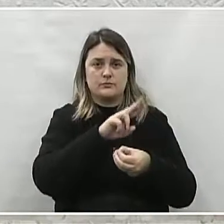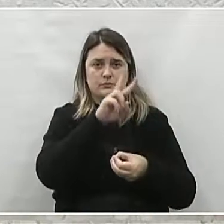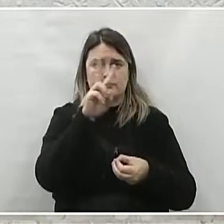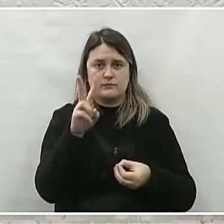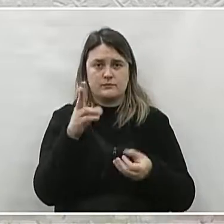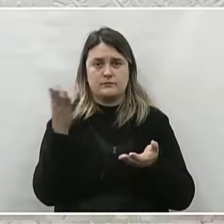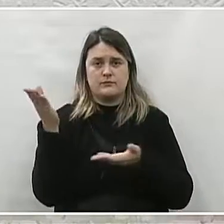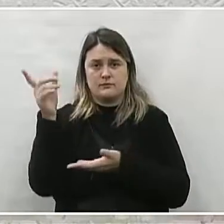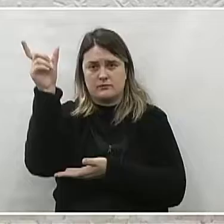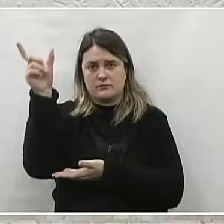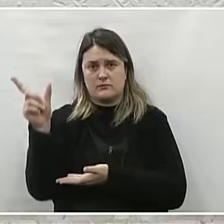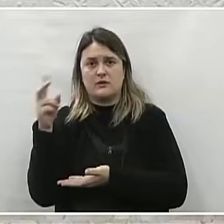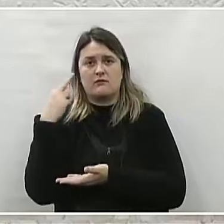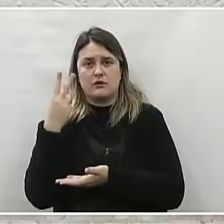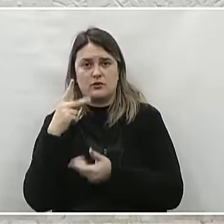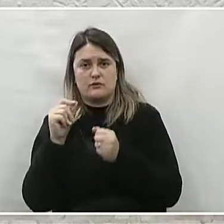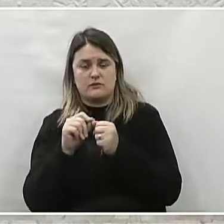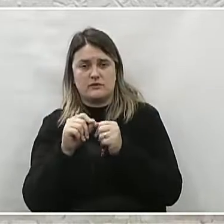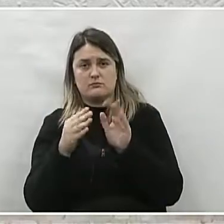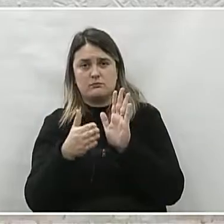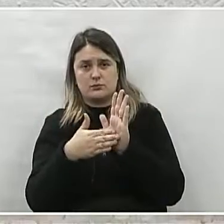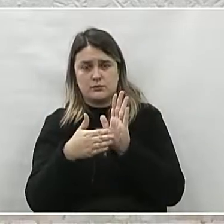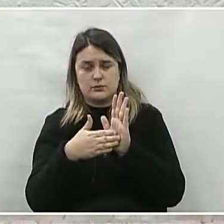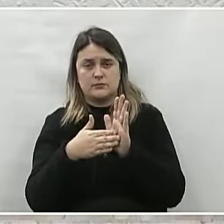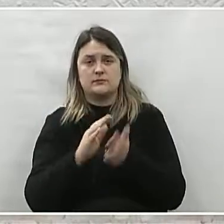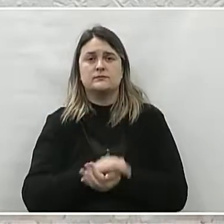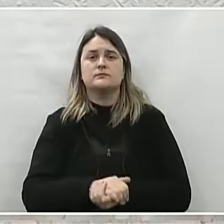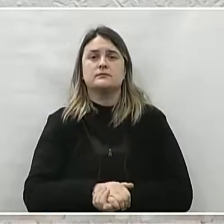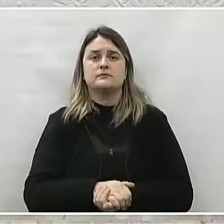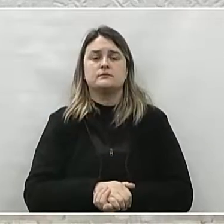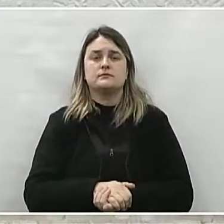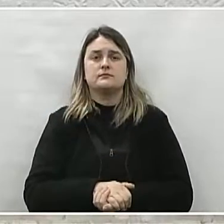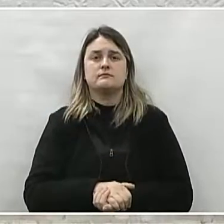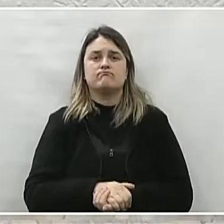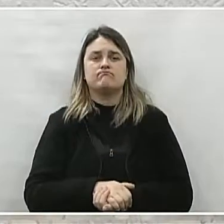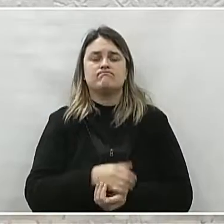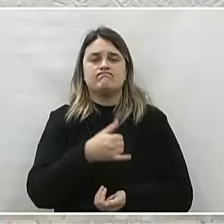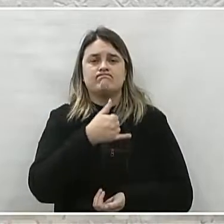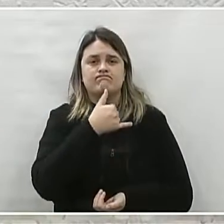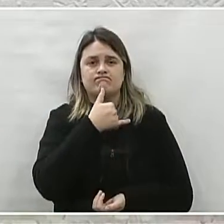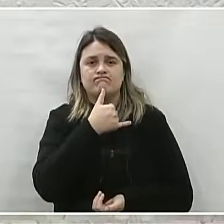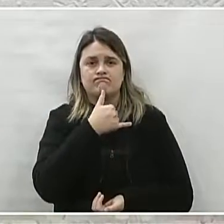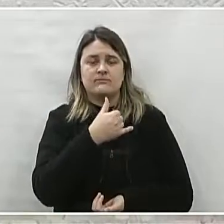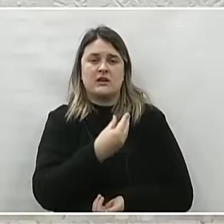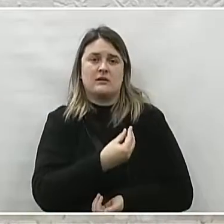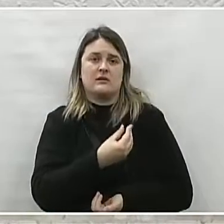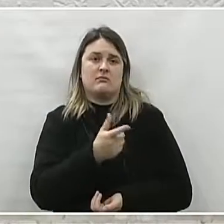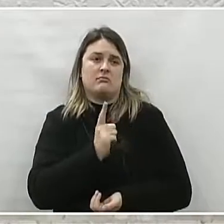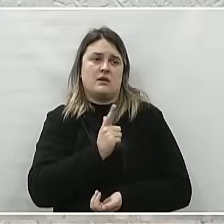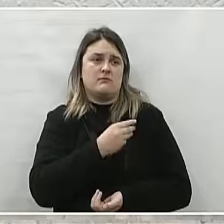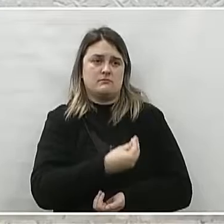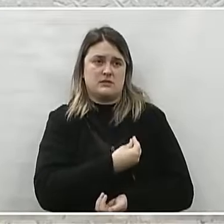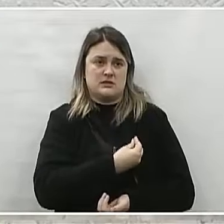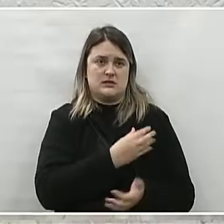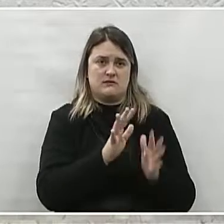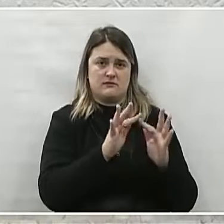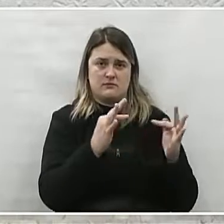Vitória, através do vereador proponente dessa moção, vem respeitosamente a presença da família